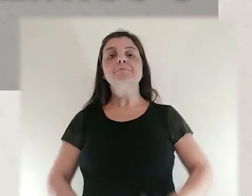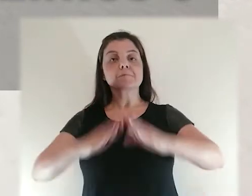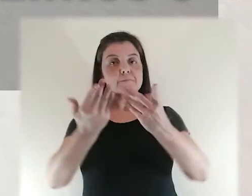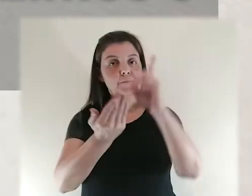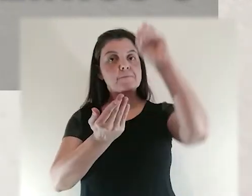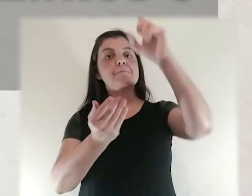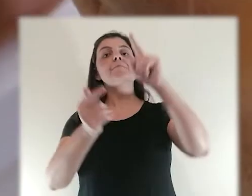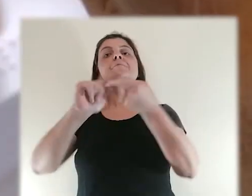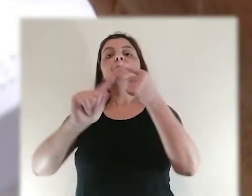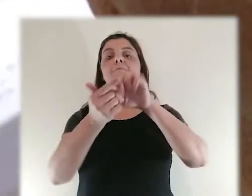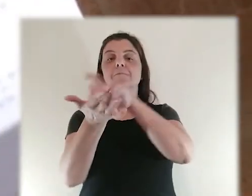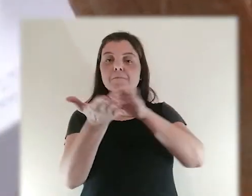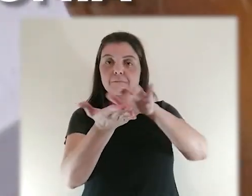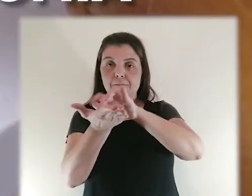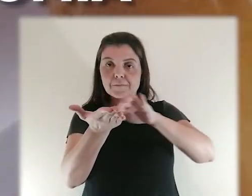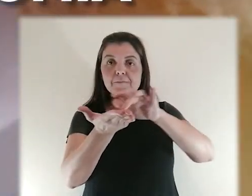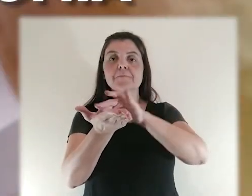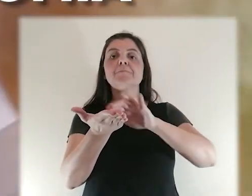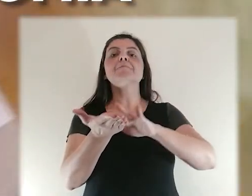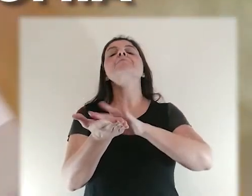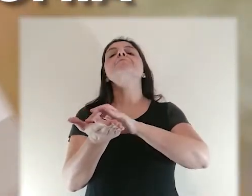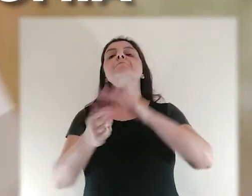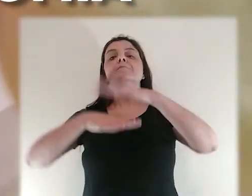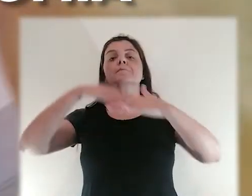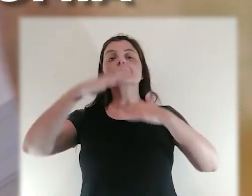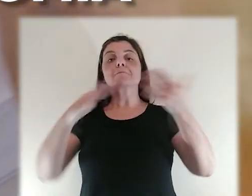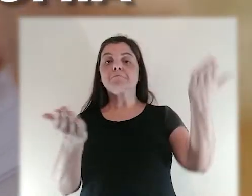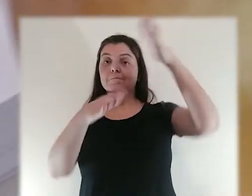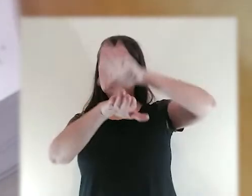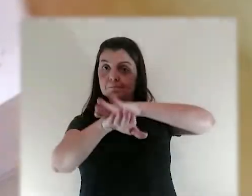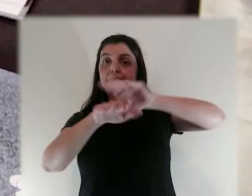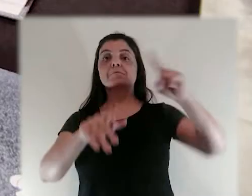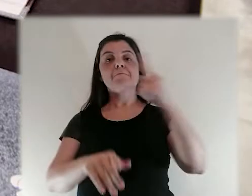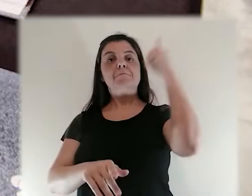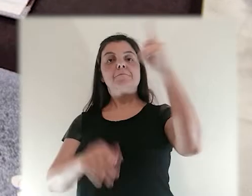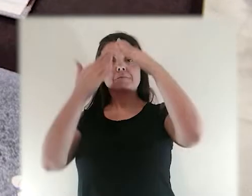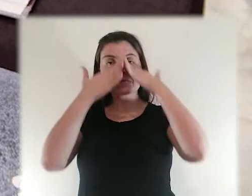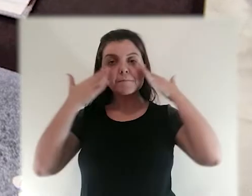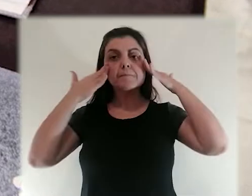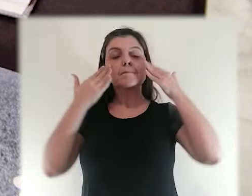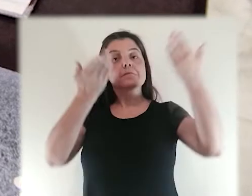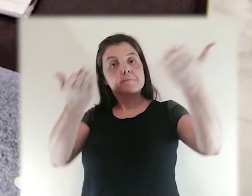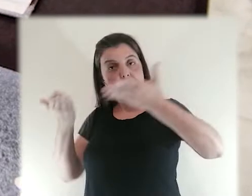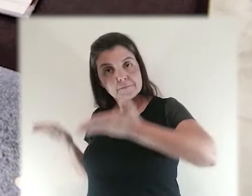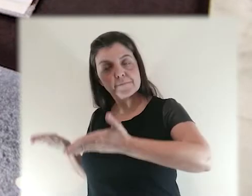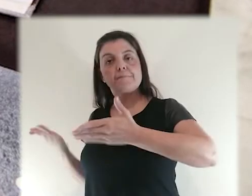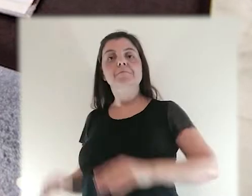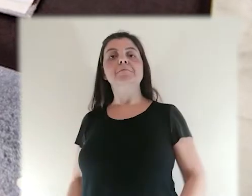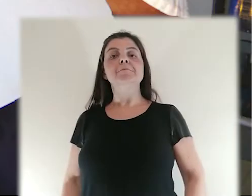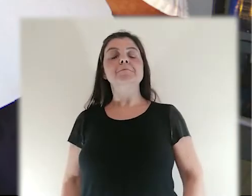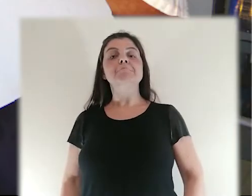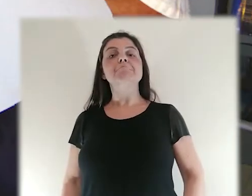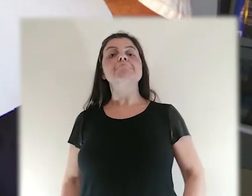a Bíblia em materiais bíblicos em Braille, promovendo a inclusão e a autonomia da pessoa cega. Convidamos você para participar desse